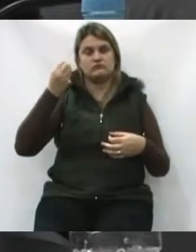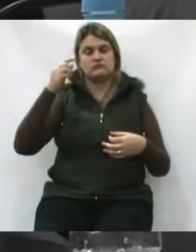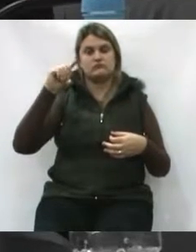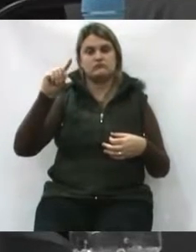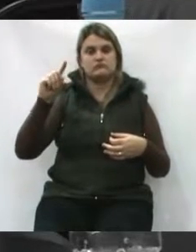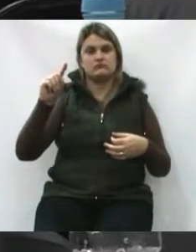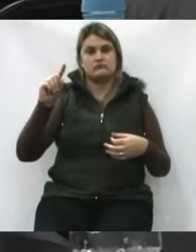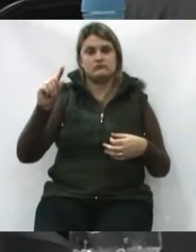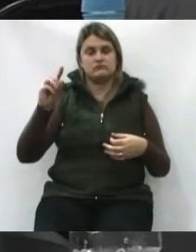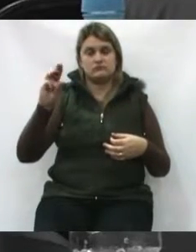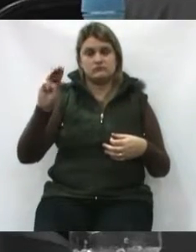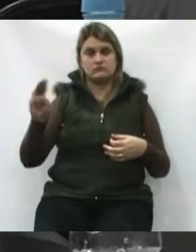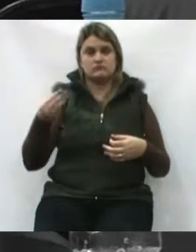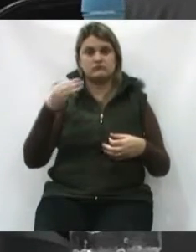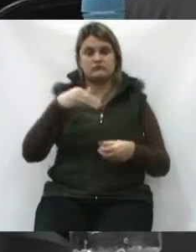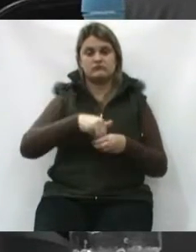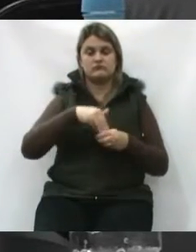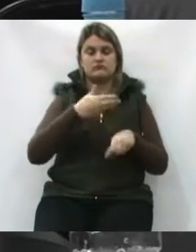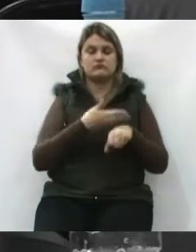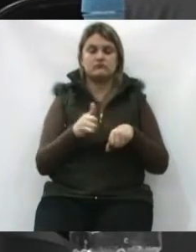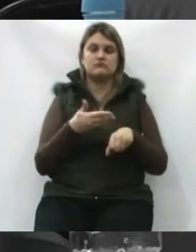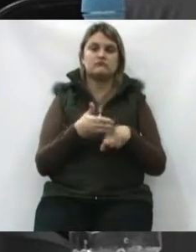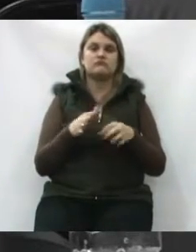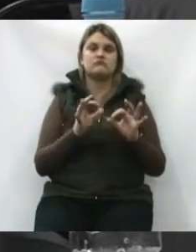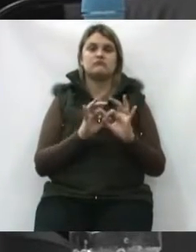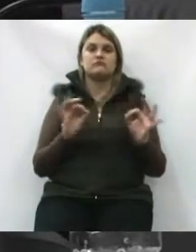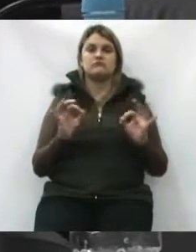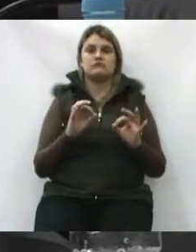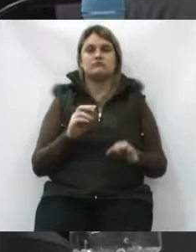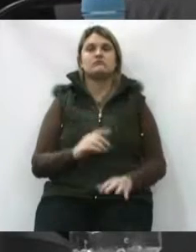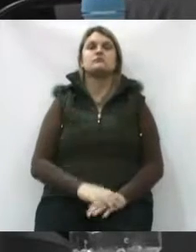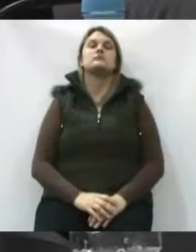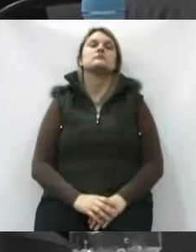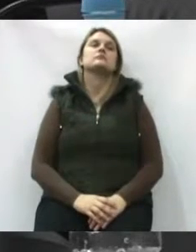de pessoas votem nulo ou em branco, é lógico que isso